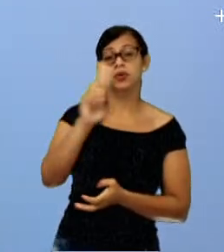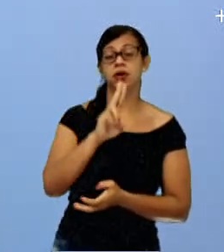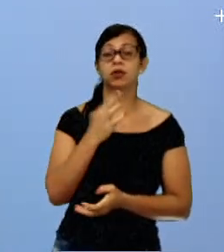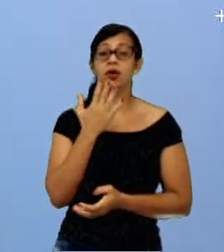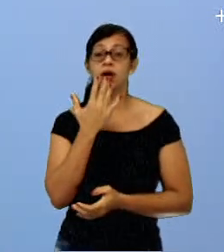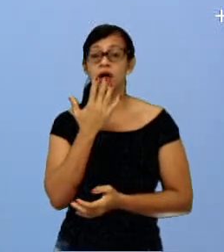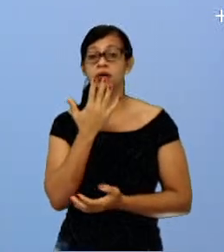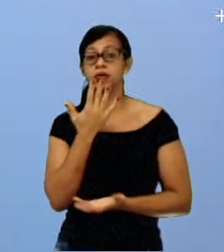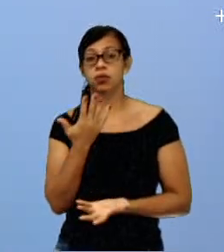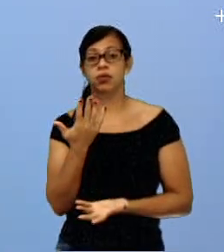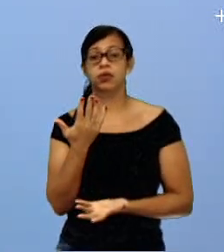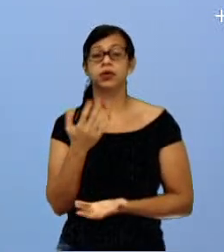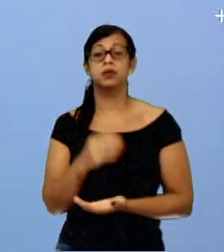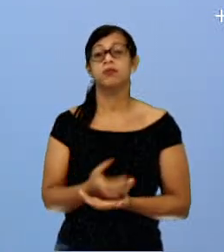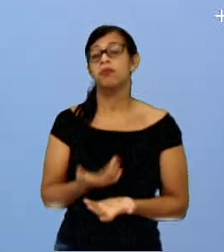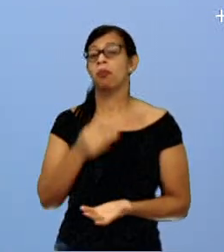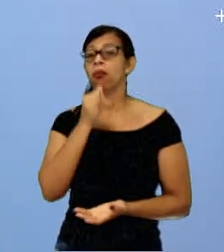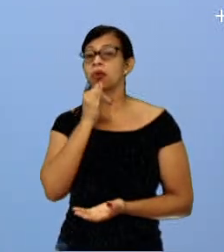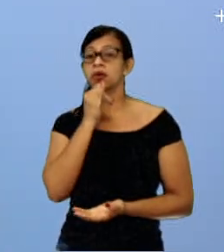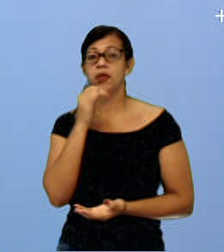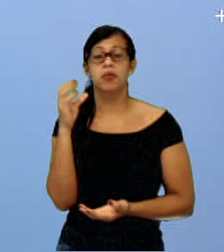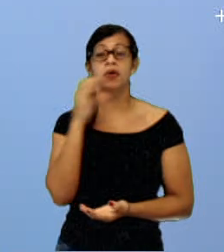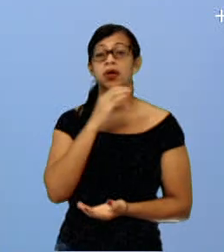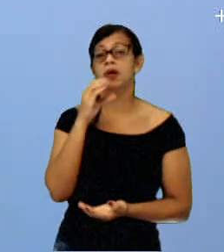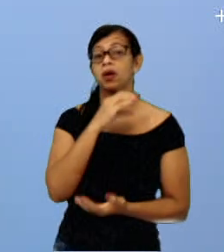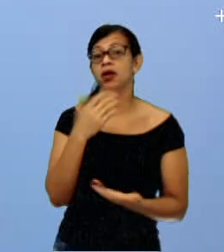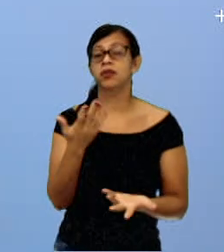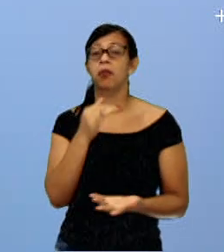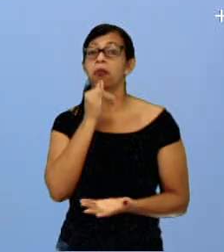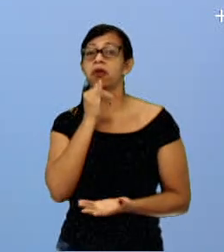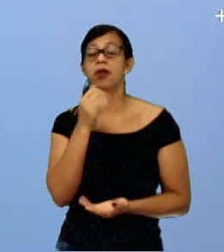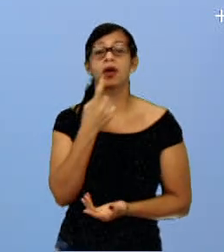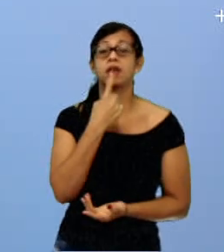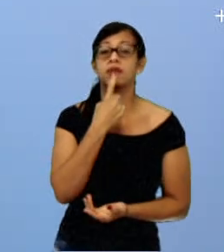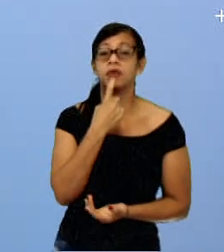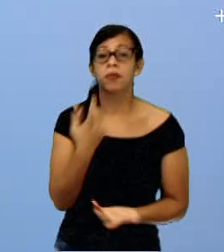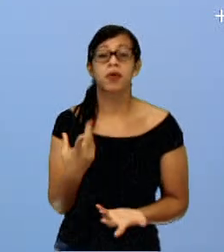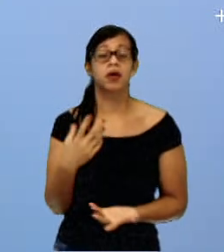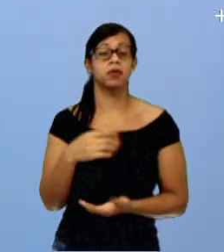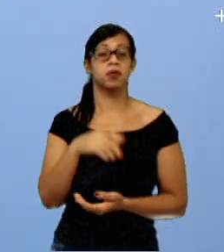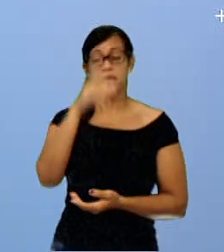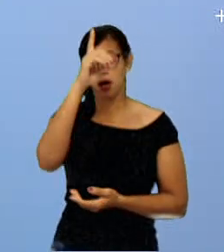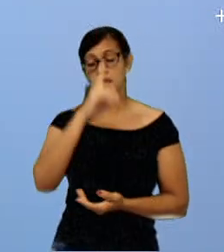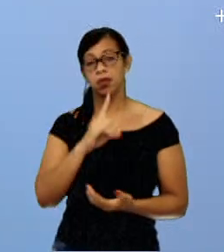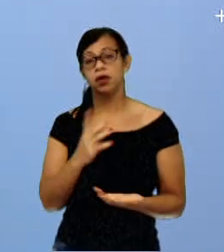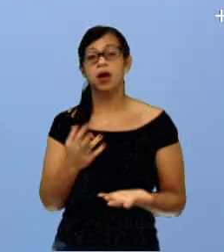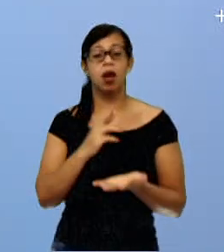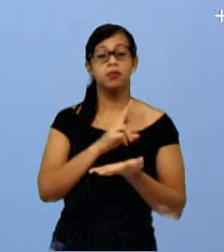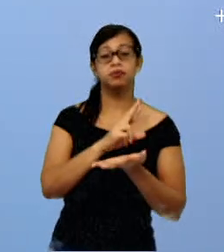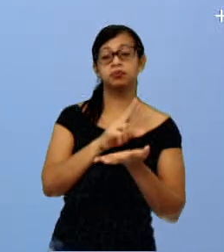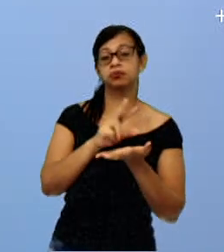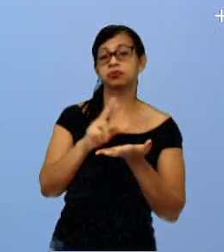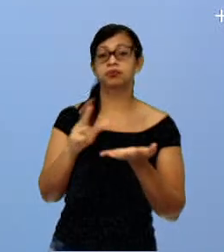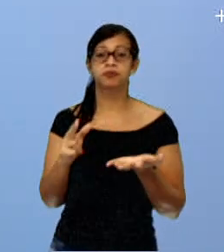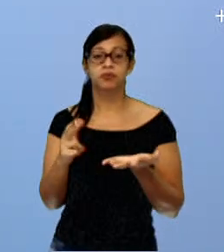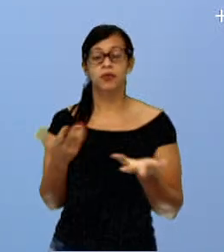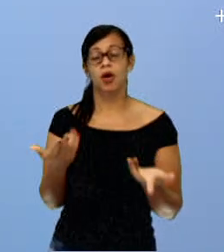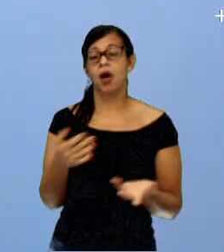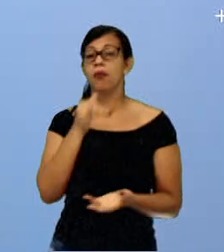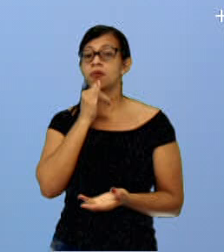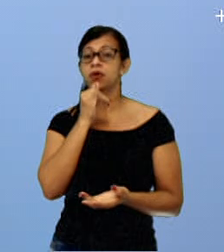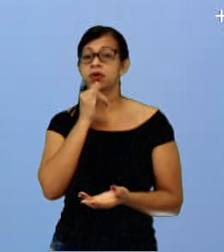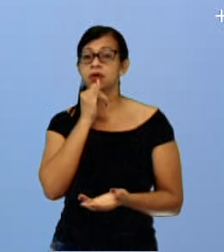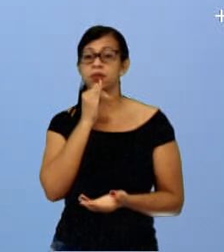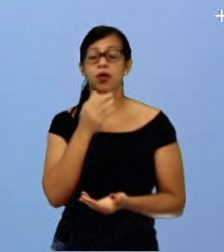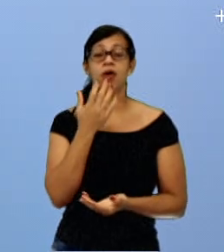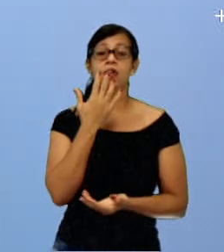aquelas cores que dão a sensação de calor, Como o vermelho, o amarelo, certo? A cor fria, aquela cor que